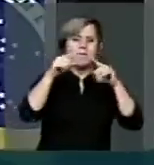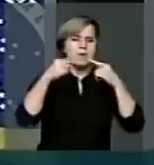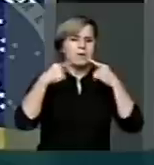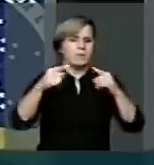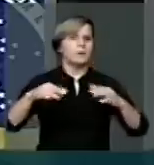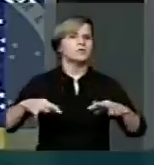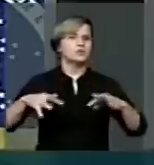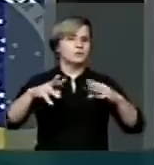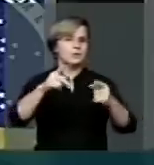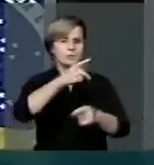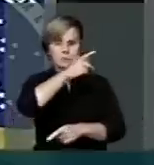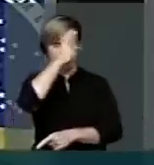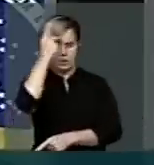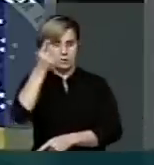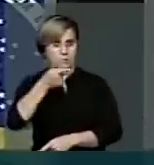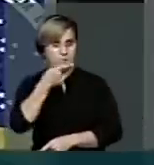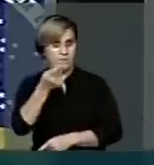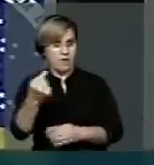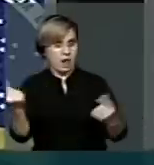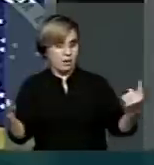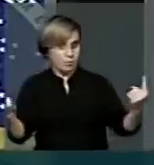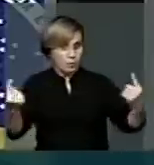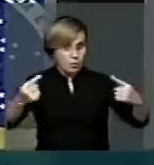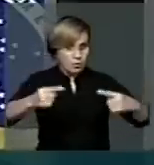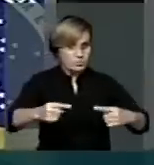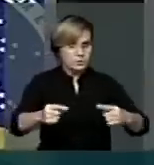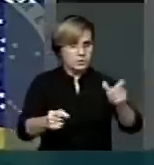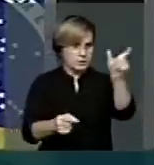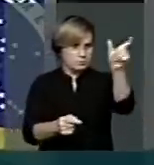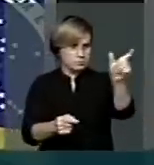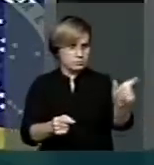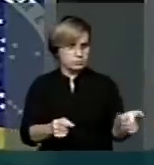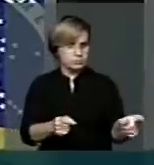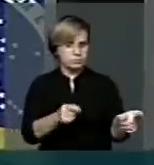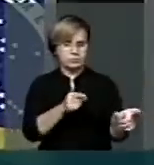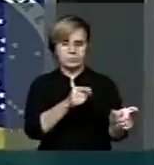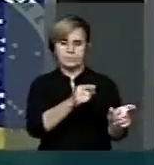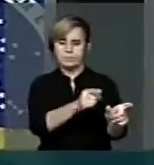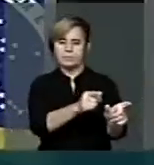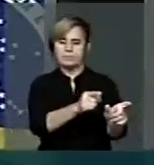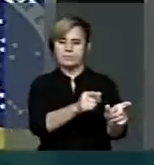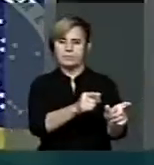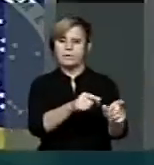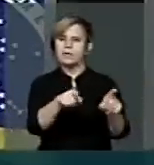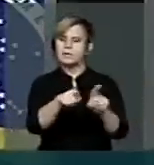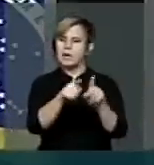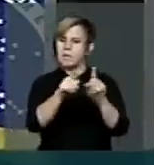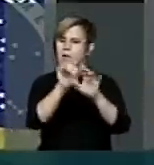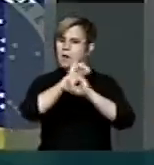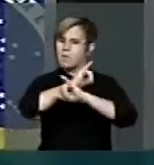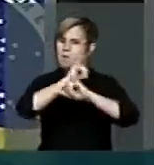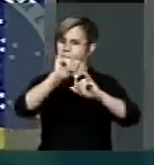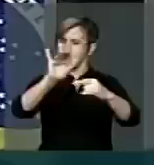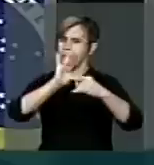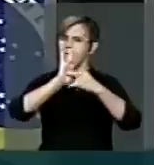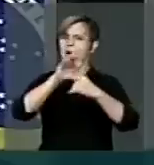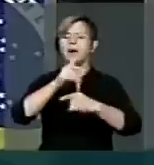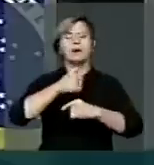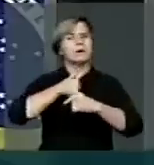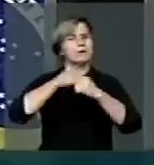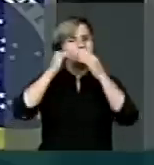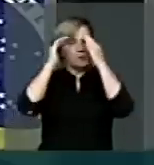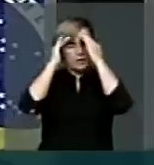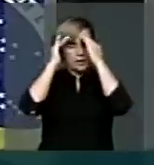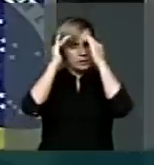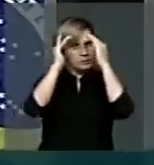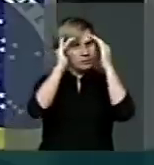manifestam contrários a esta posição e manifestações as quais eu respeito, porém